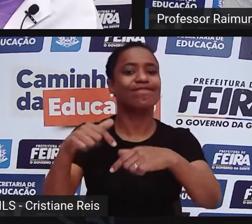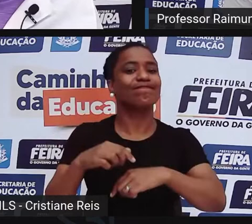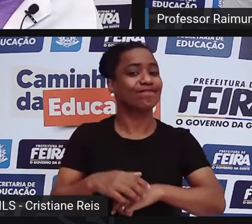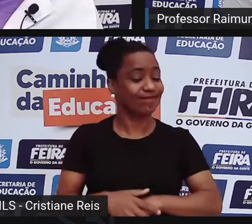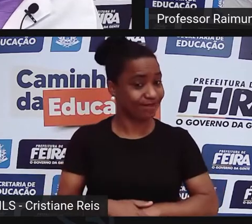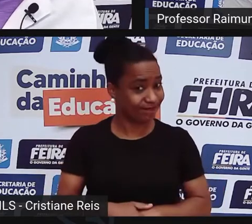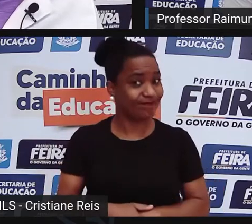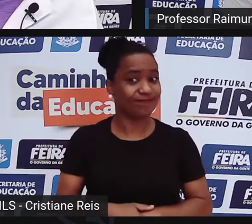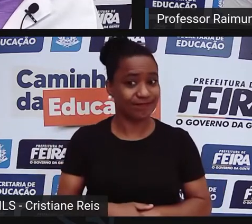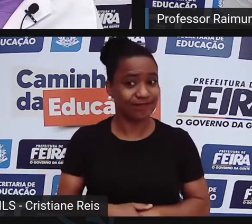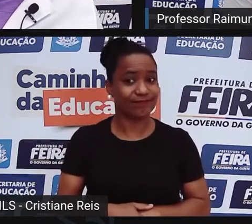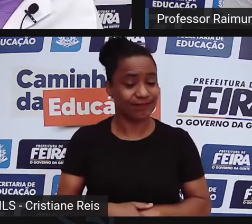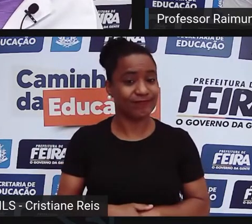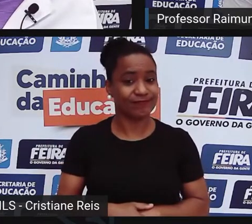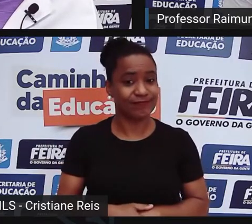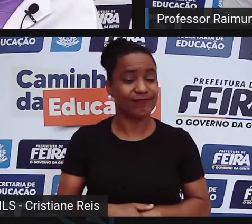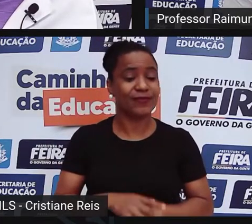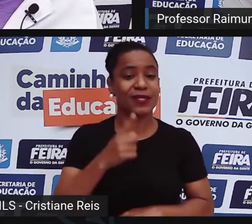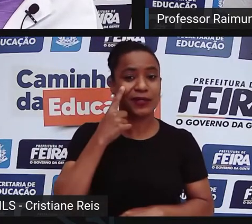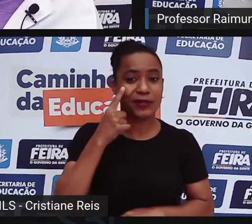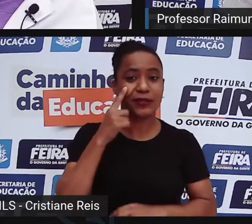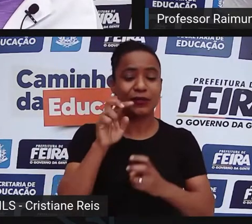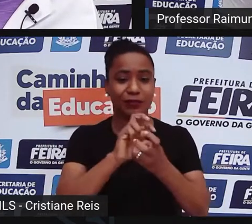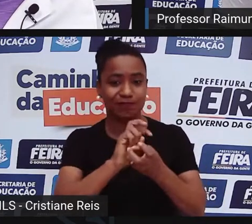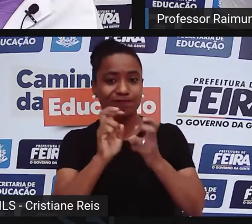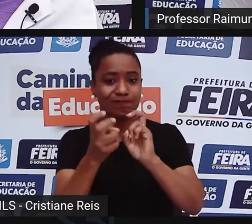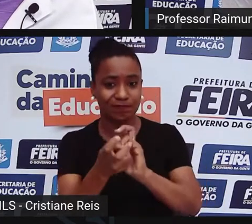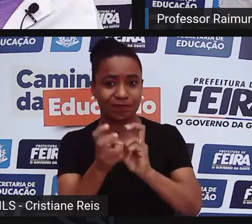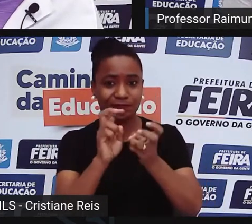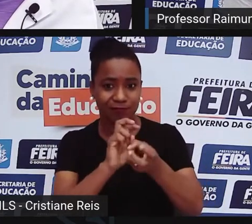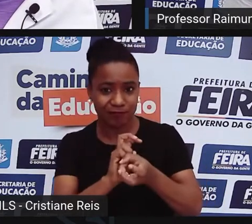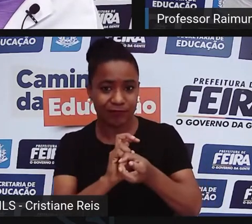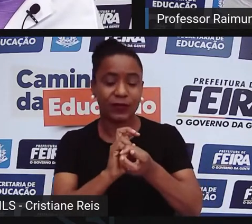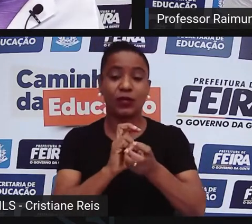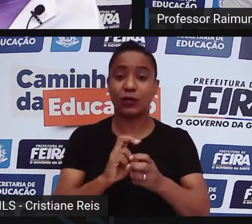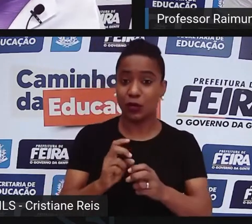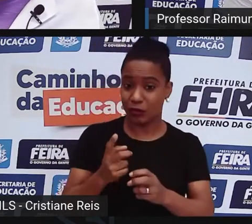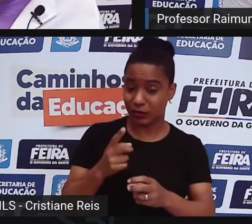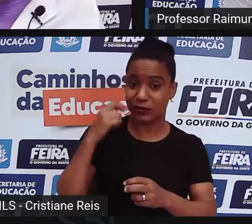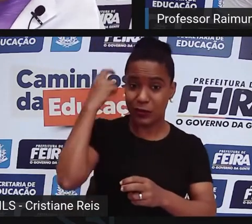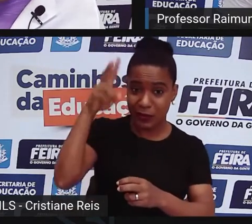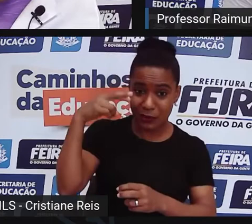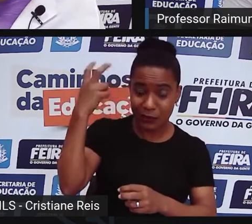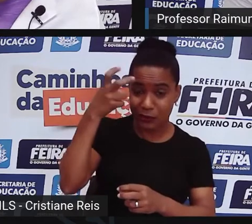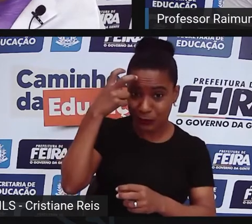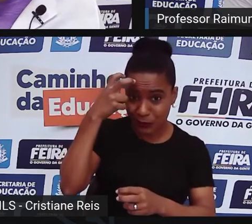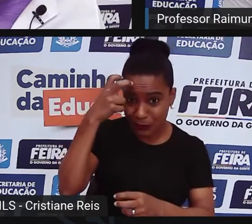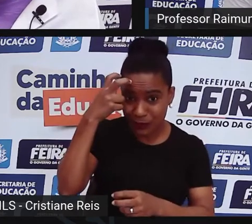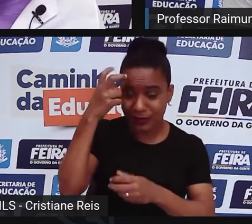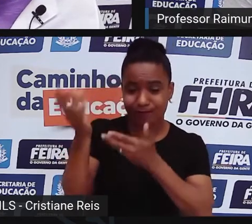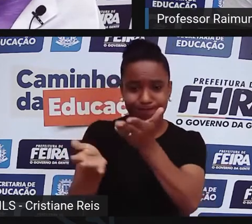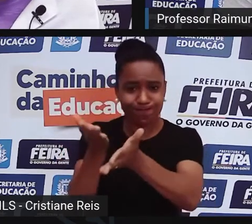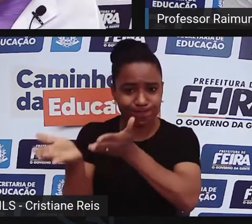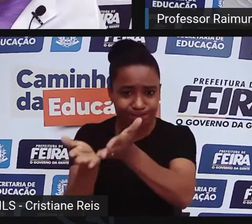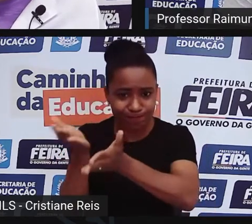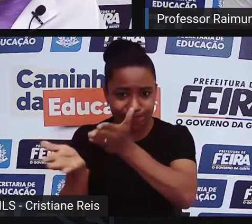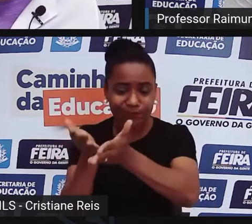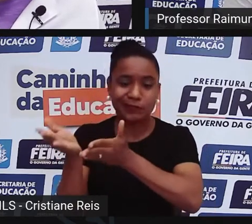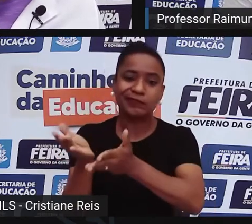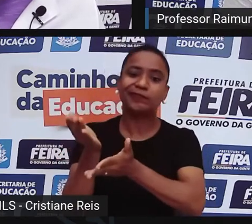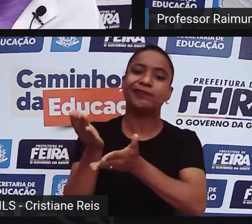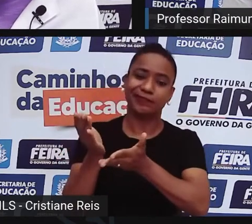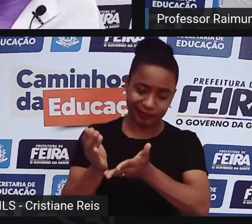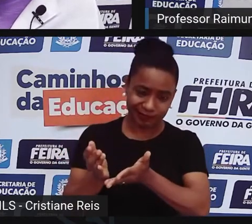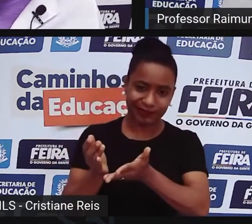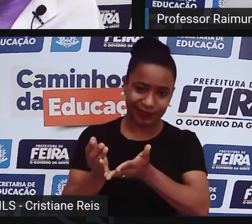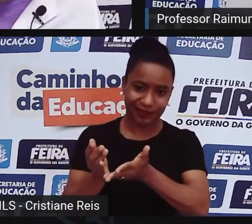A gente, como capoeirista, como guardador, preservador dessa memória e transmissor da capoeira, a gente